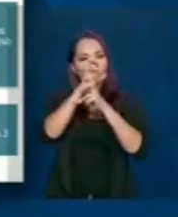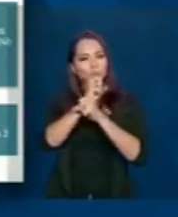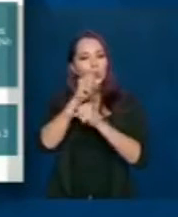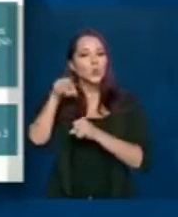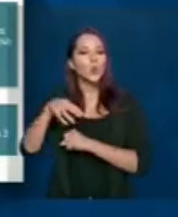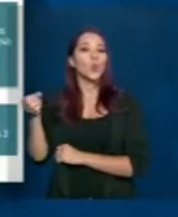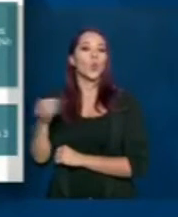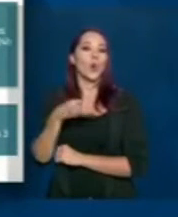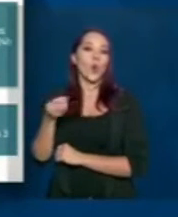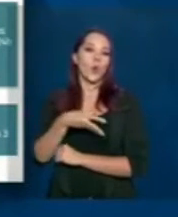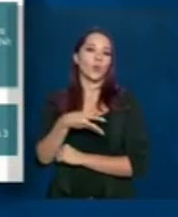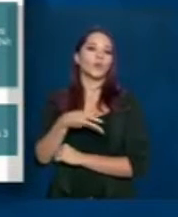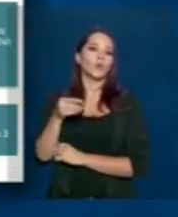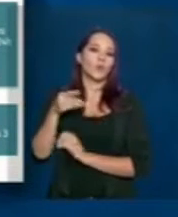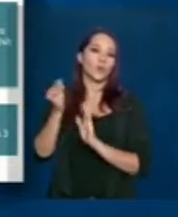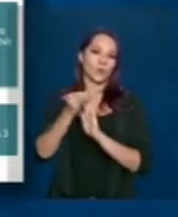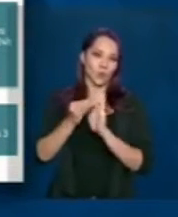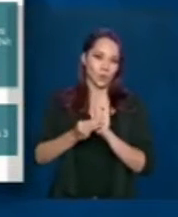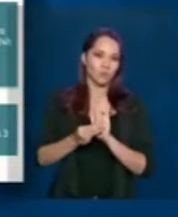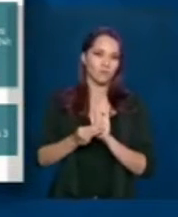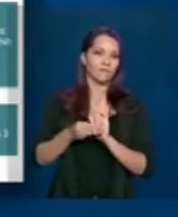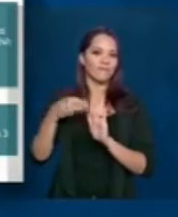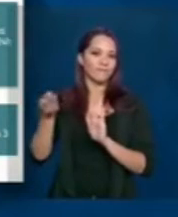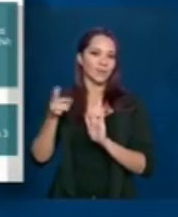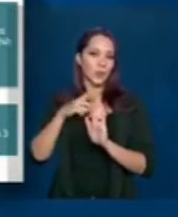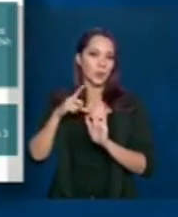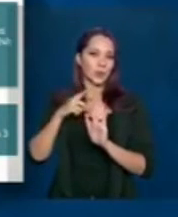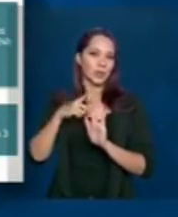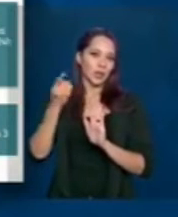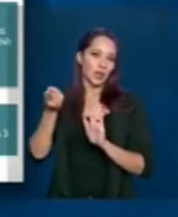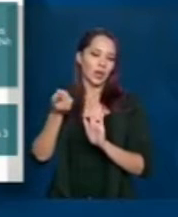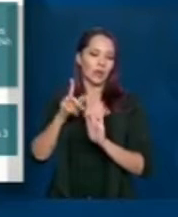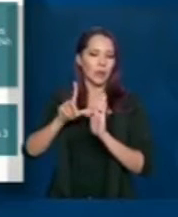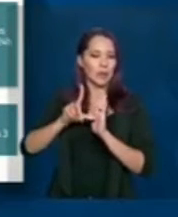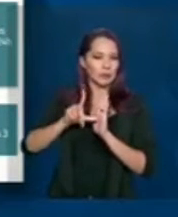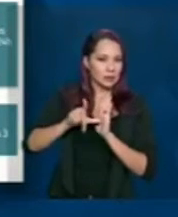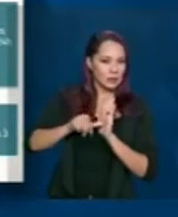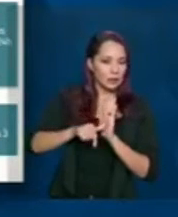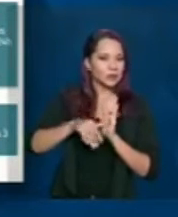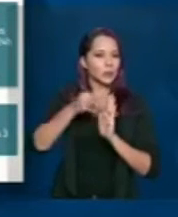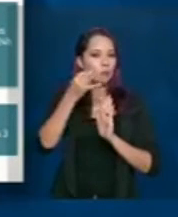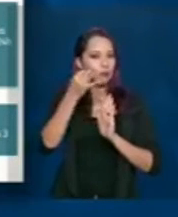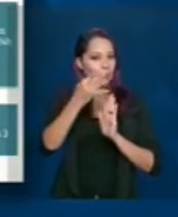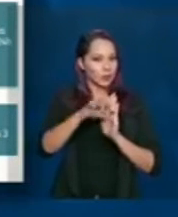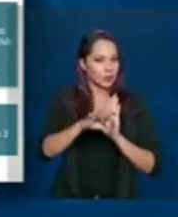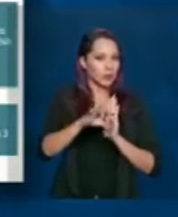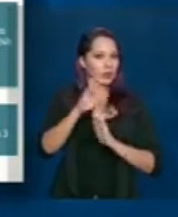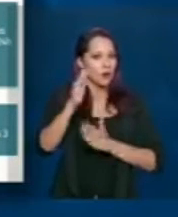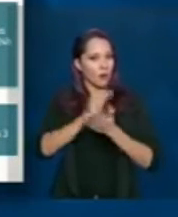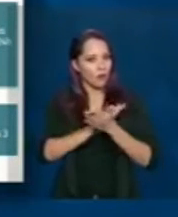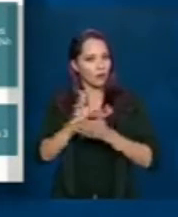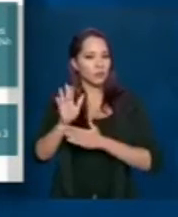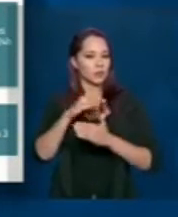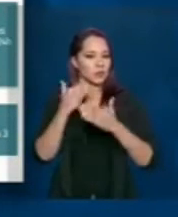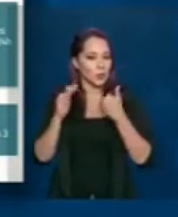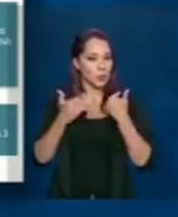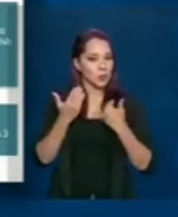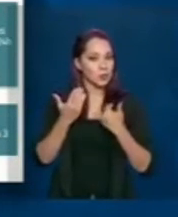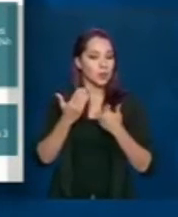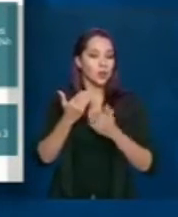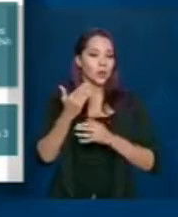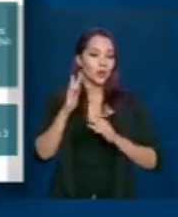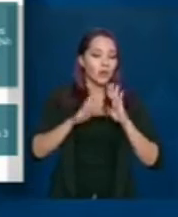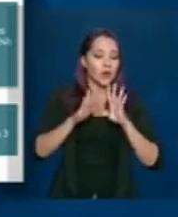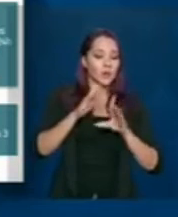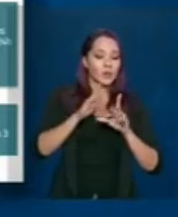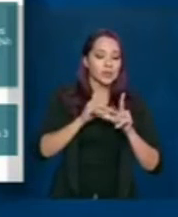óbitos aqueles novos registros. Então a gente tem realmente ainda um atraso na confirmação de alguns óbitos e à medida em